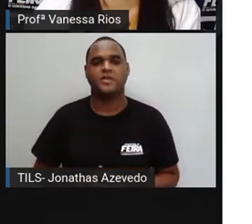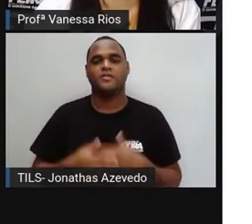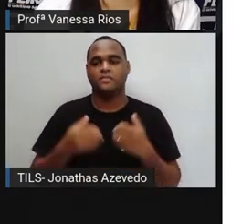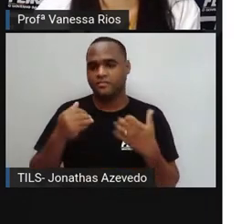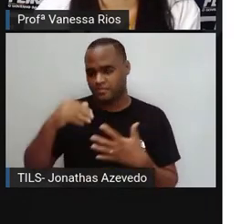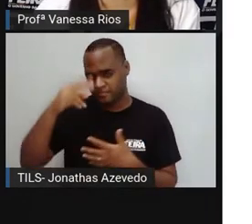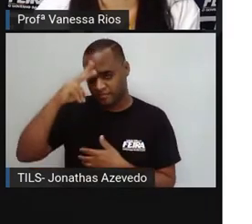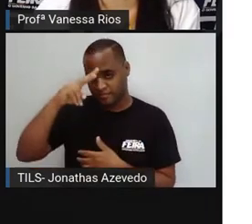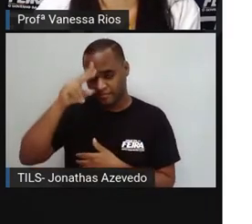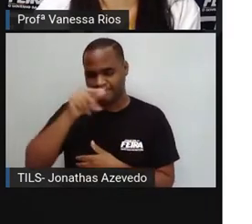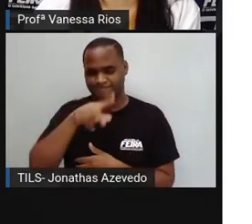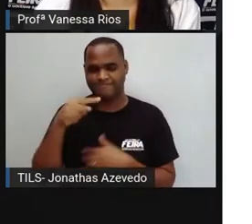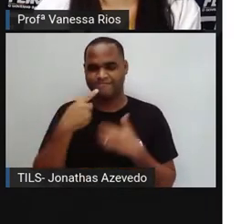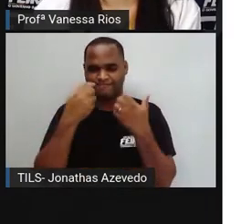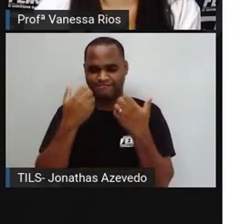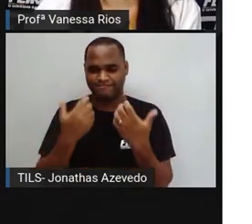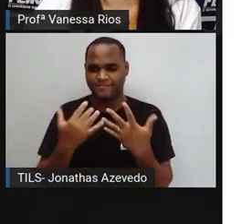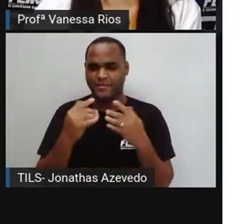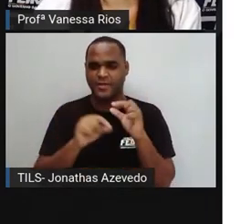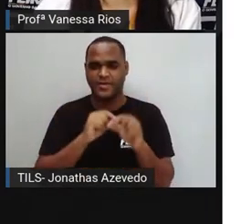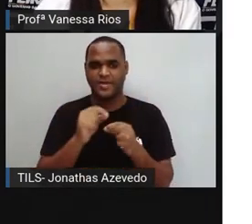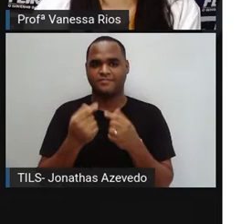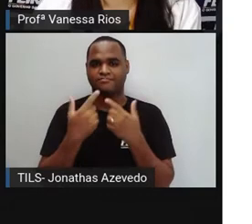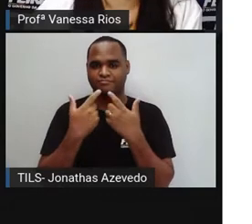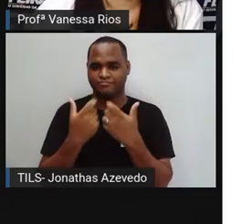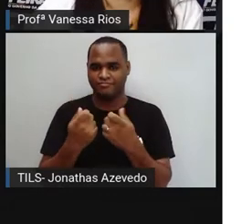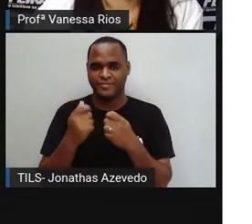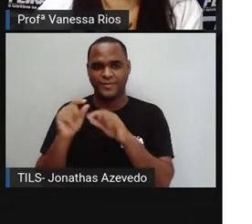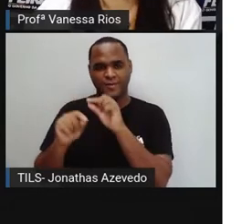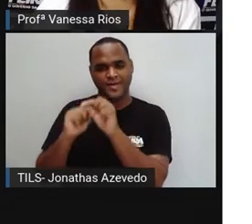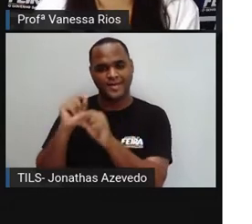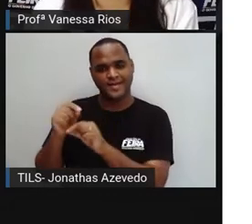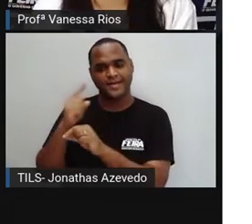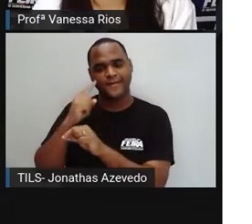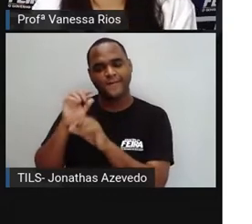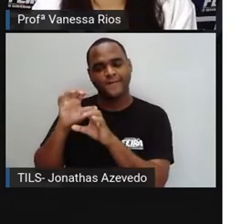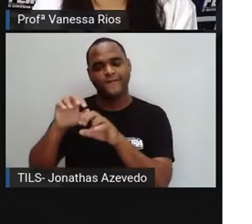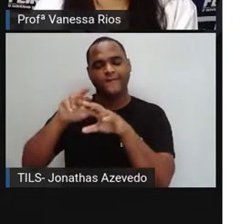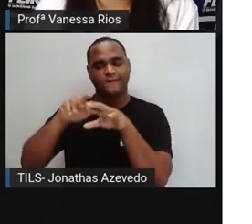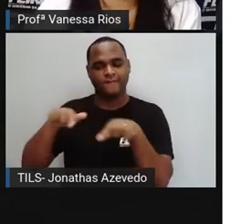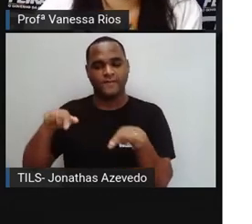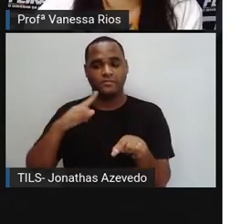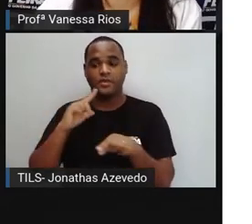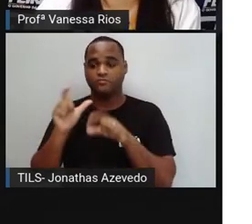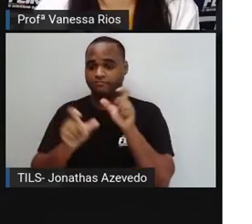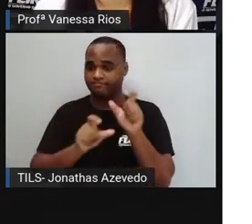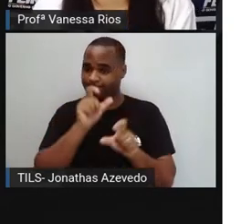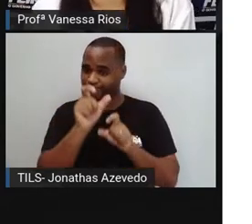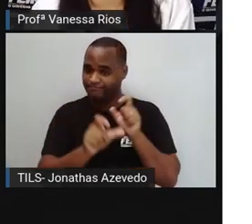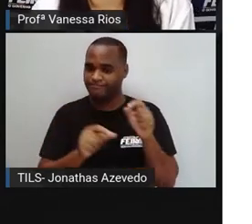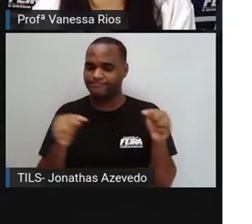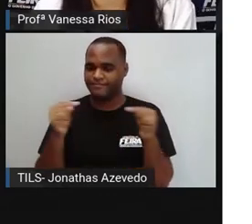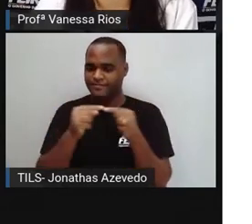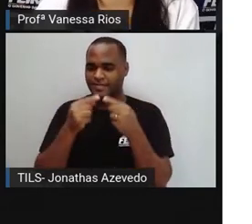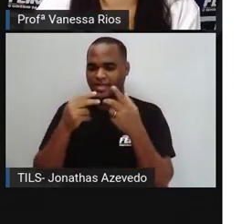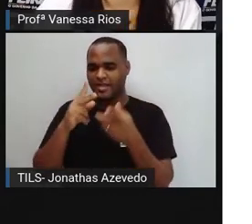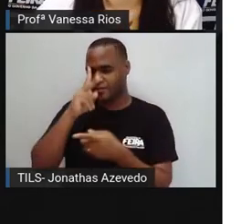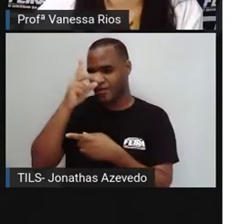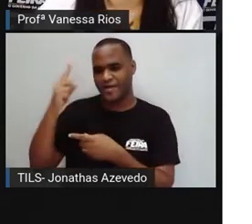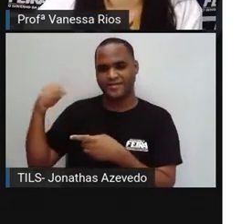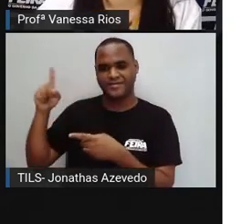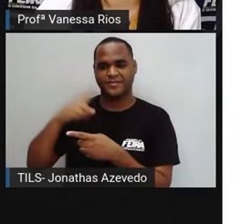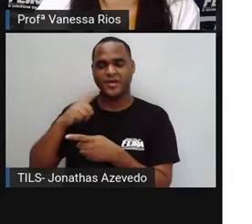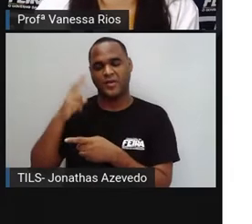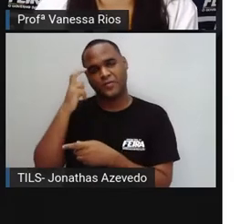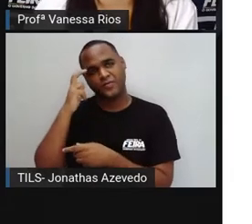Lembra aí que a Pró falou que a linguagem, ela é influenciada por diversos aspectos, né? Por aspectos históricos,